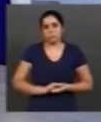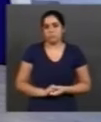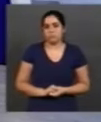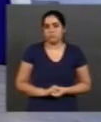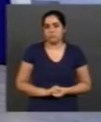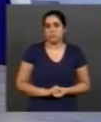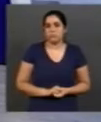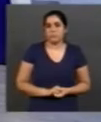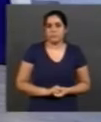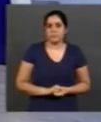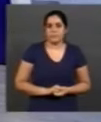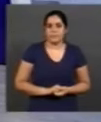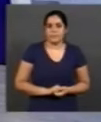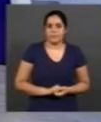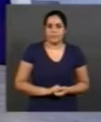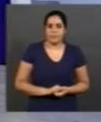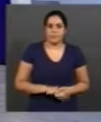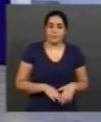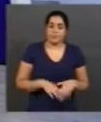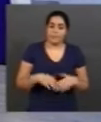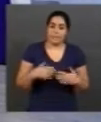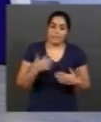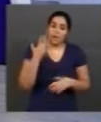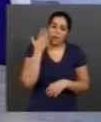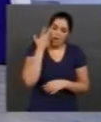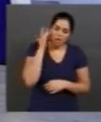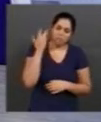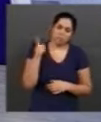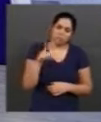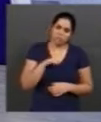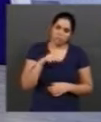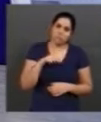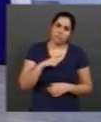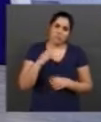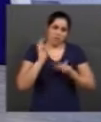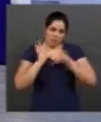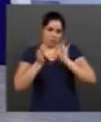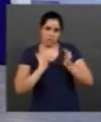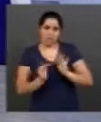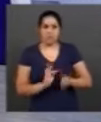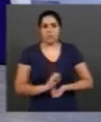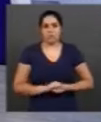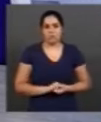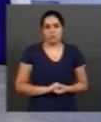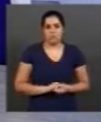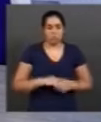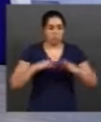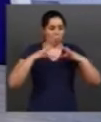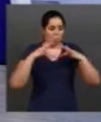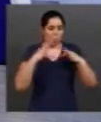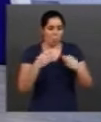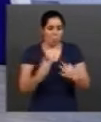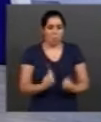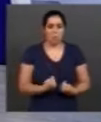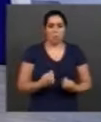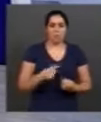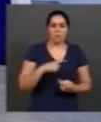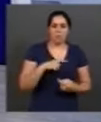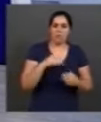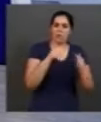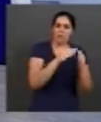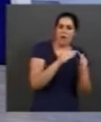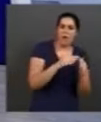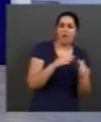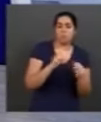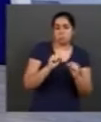Vai lá, Vandaria. Bom, acho que temos, né? Nós temos tecnologias aí, Todos os equipamentos domésticos e tal,